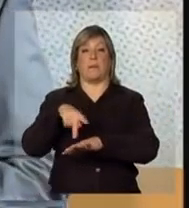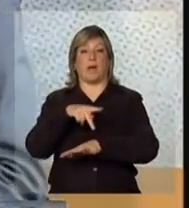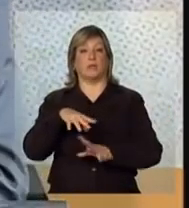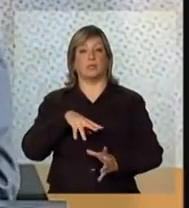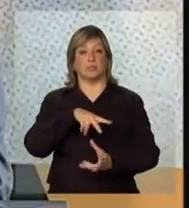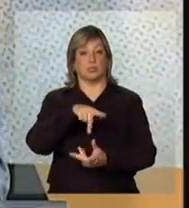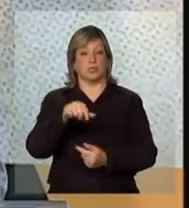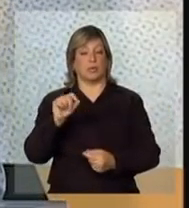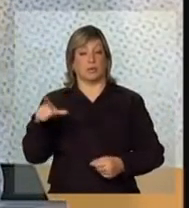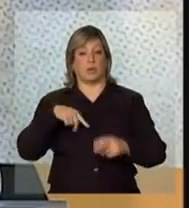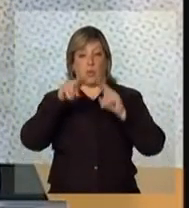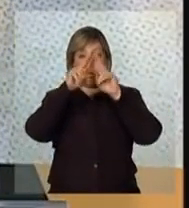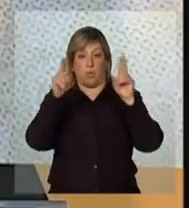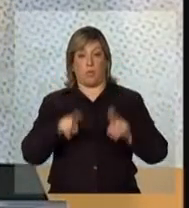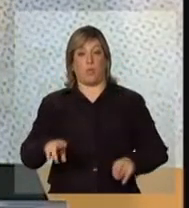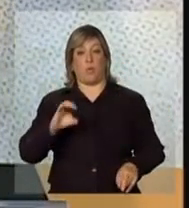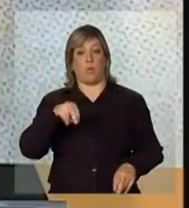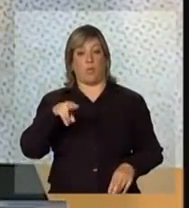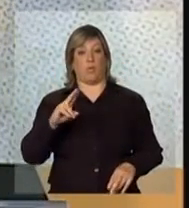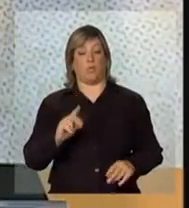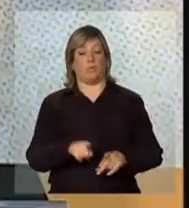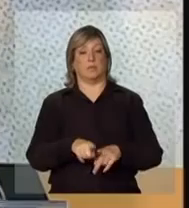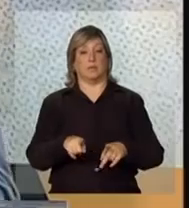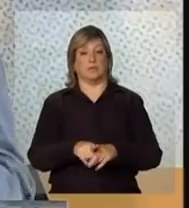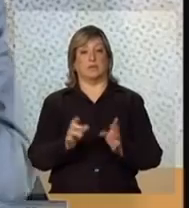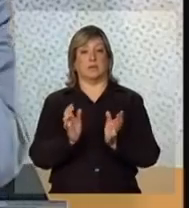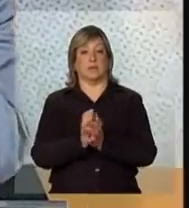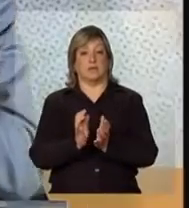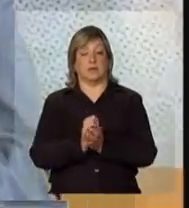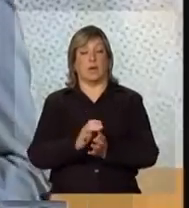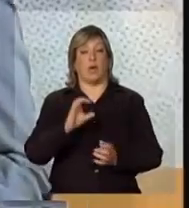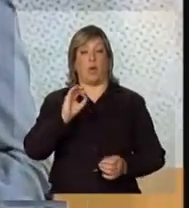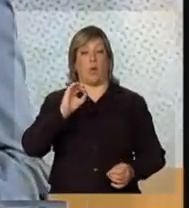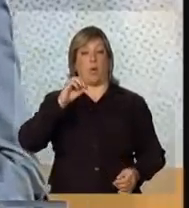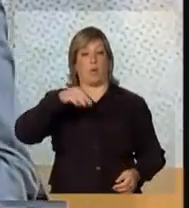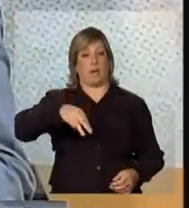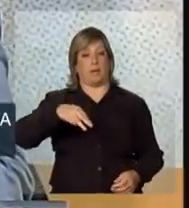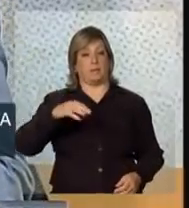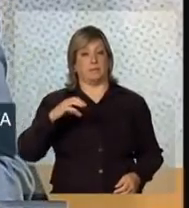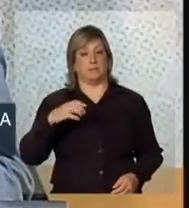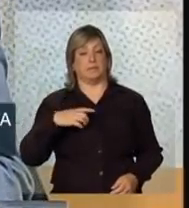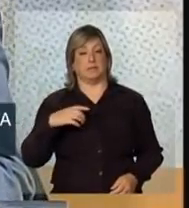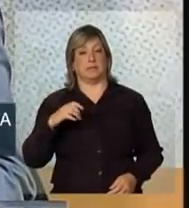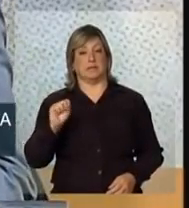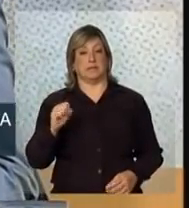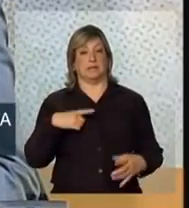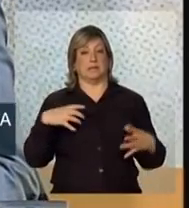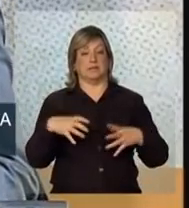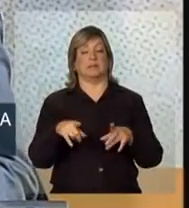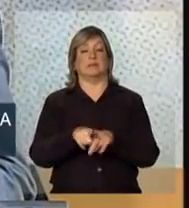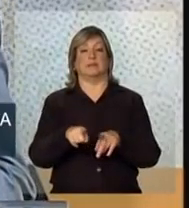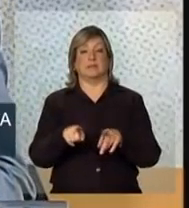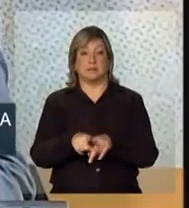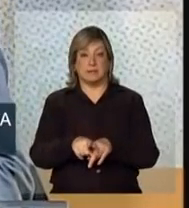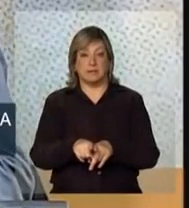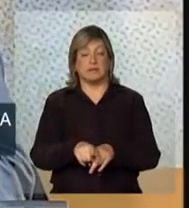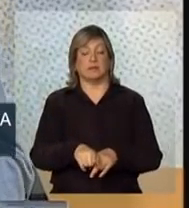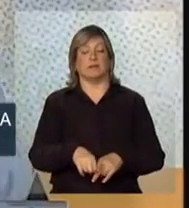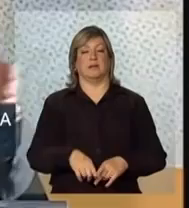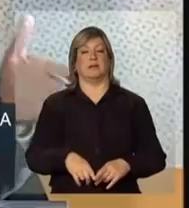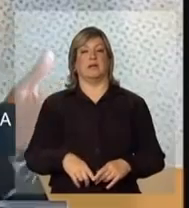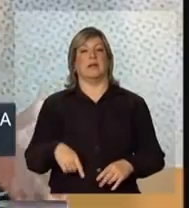Organização das Nações Unidas e a Organização Mundial da Saúde, cujo representante da nossa Organização Pan-América da Saúde está aqui presente,